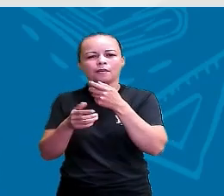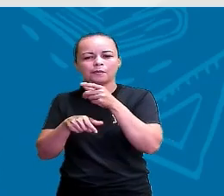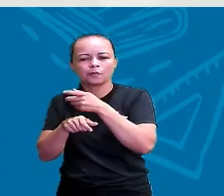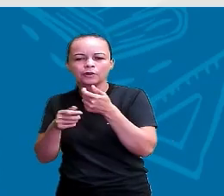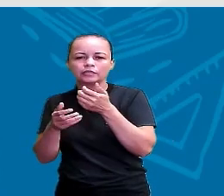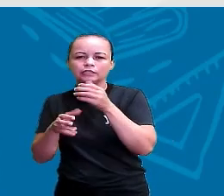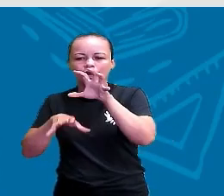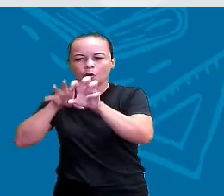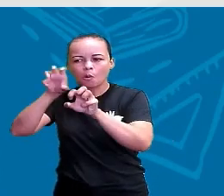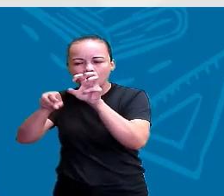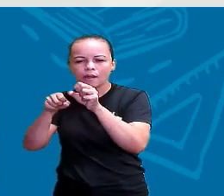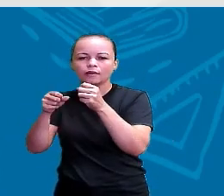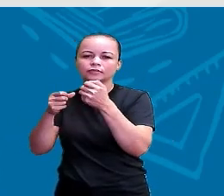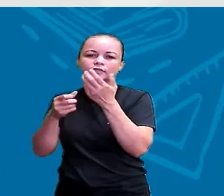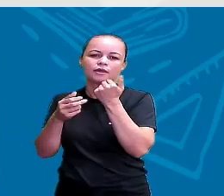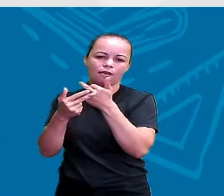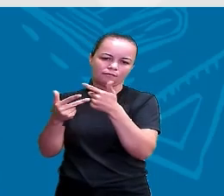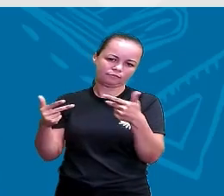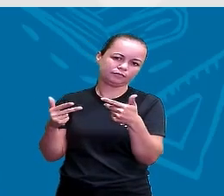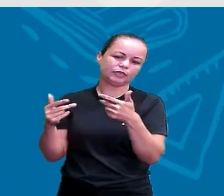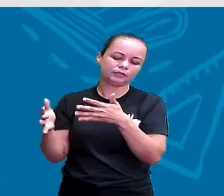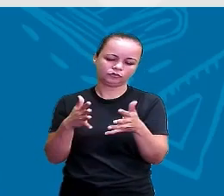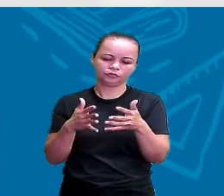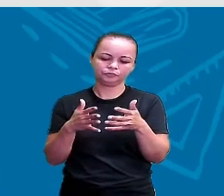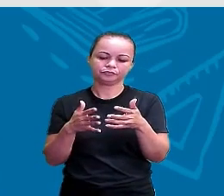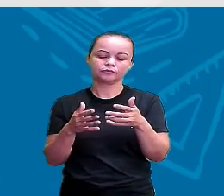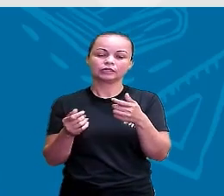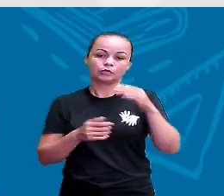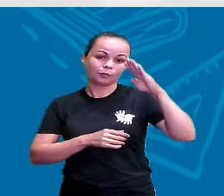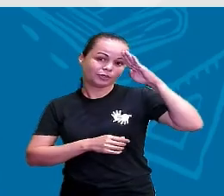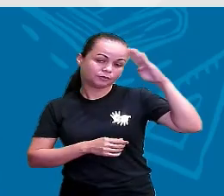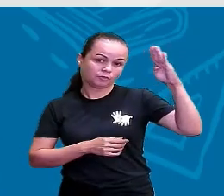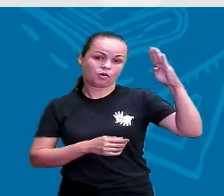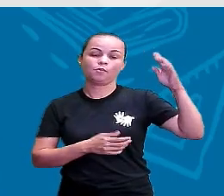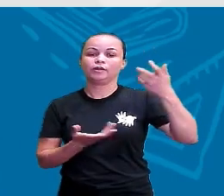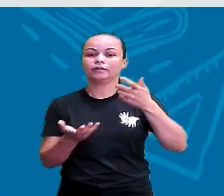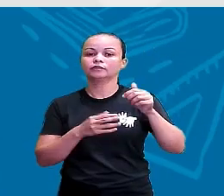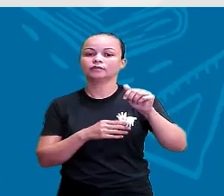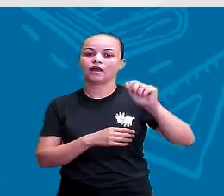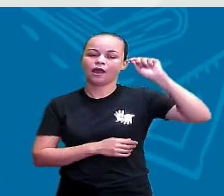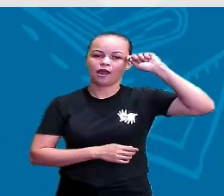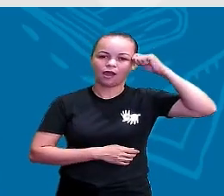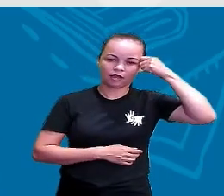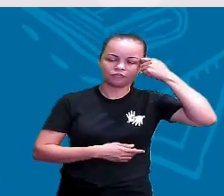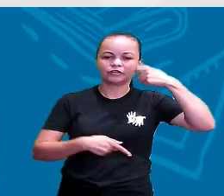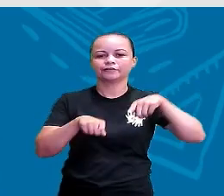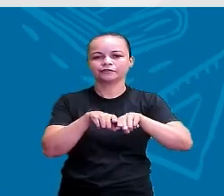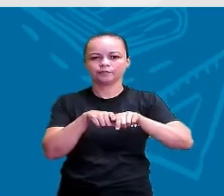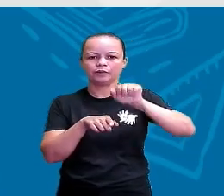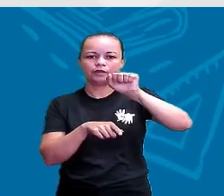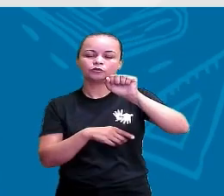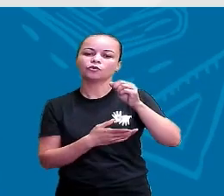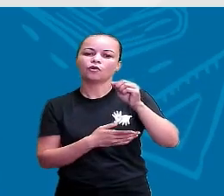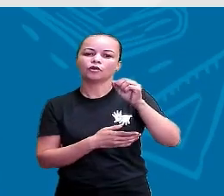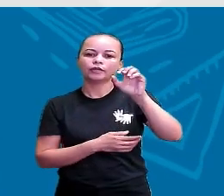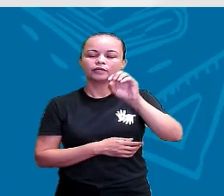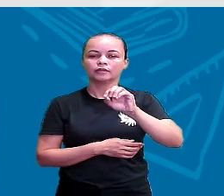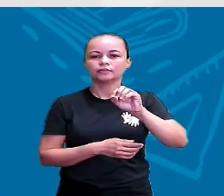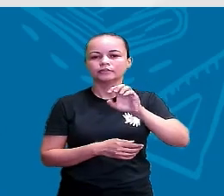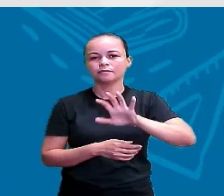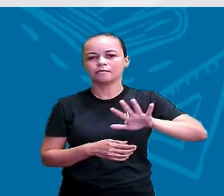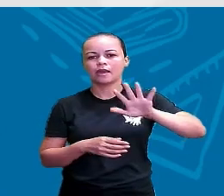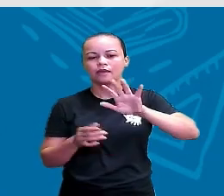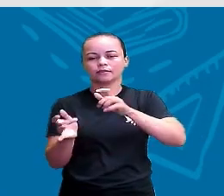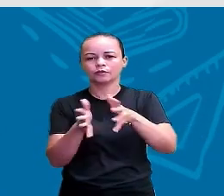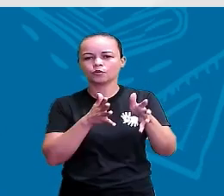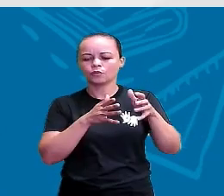Os nômades modernos, que vivem principalmente na África e no Oriente Médio, habitam predominantemente os desertos,